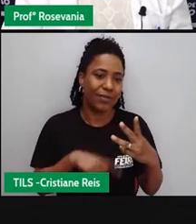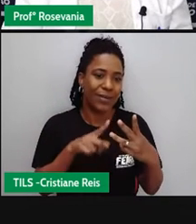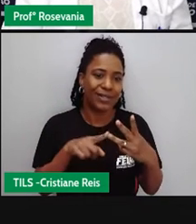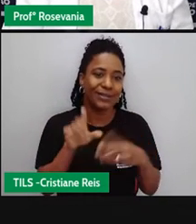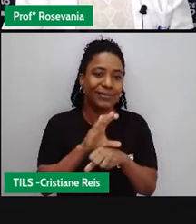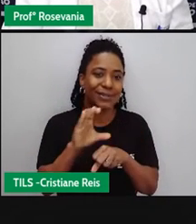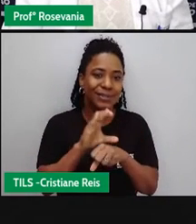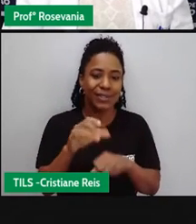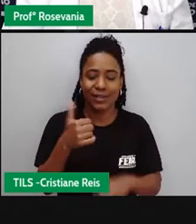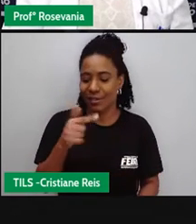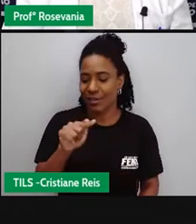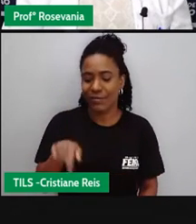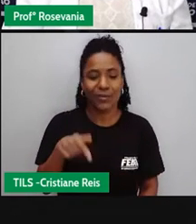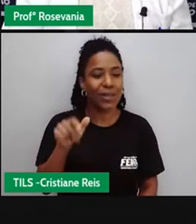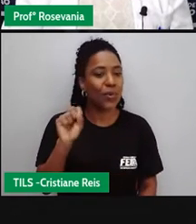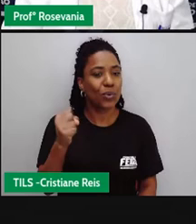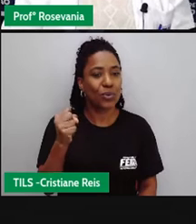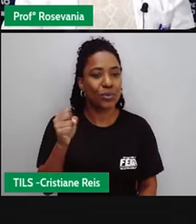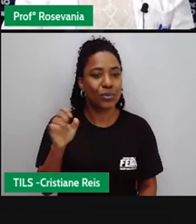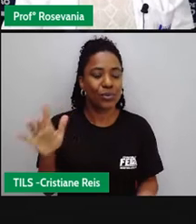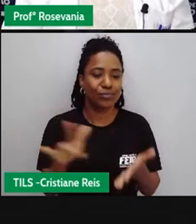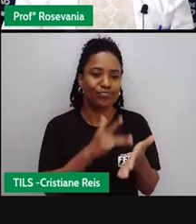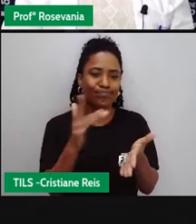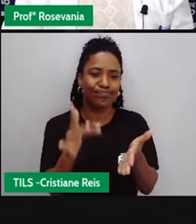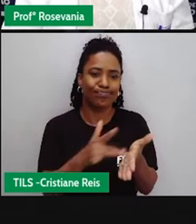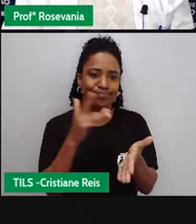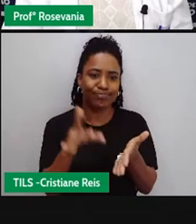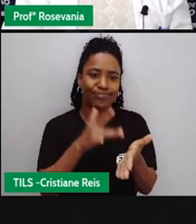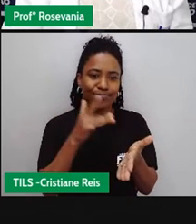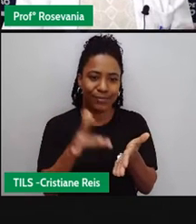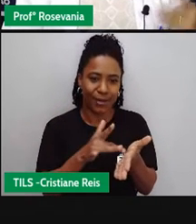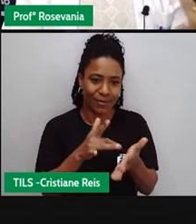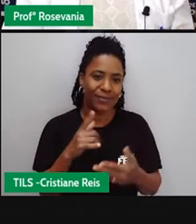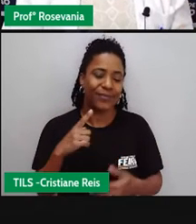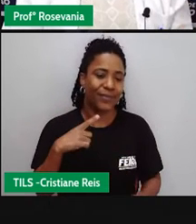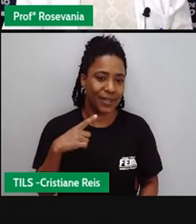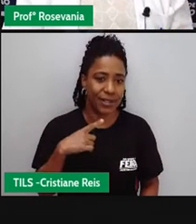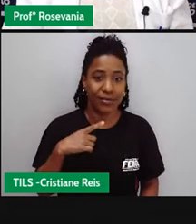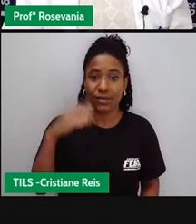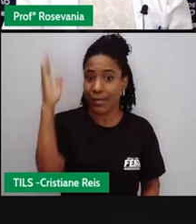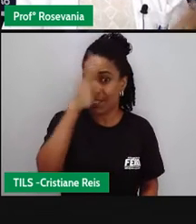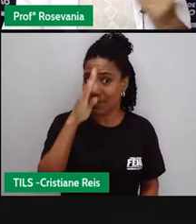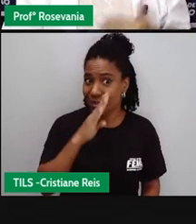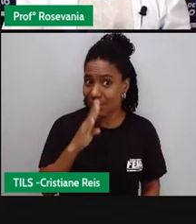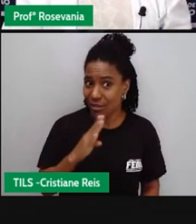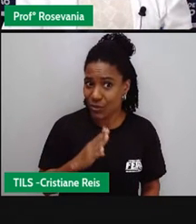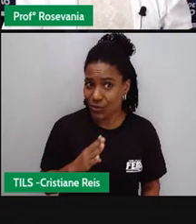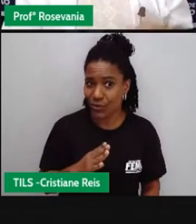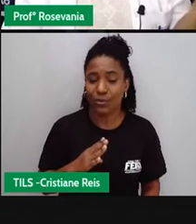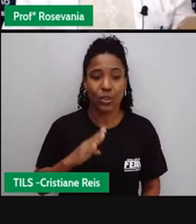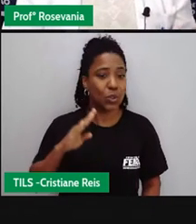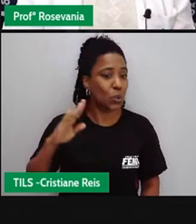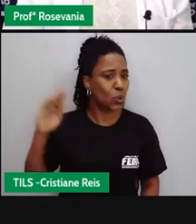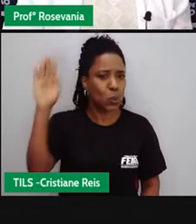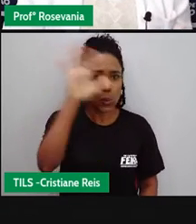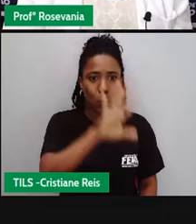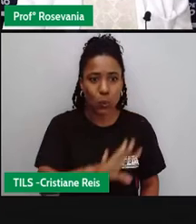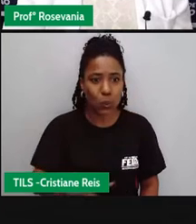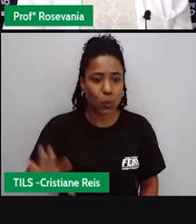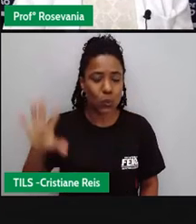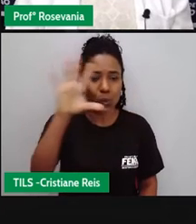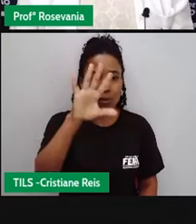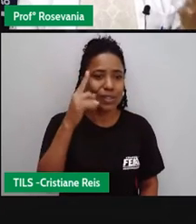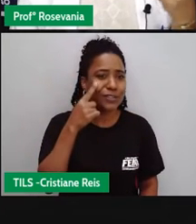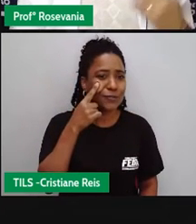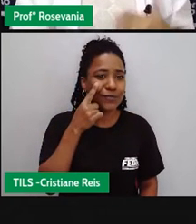,8% que utiliza o tablet. Mas aí, esses são os dados gerais do Brasil. E a gente percebeu em alguns mapas até